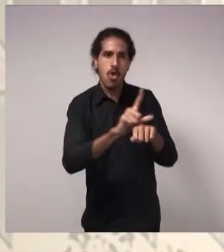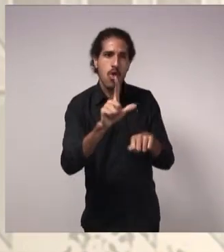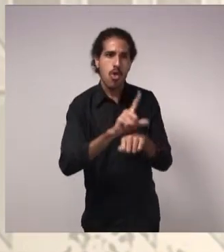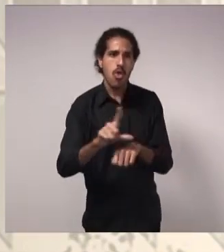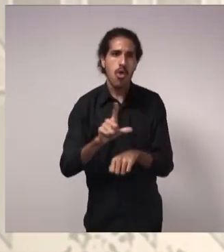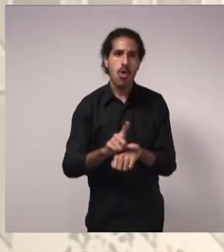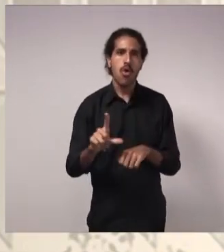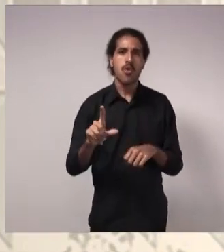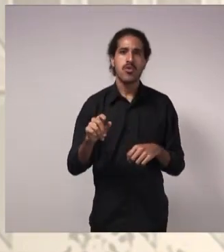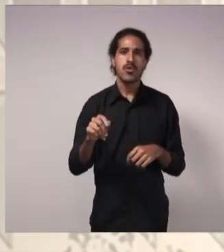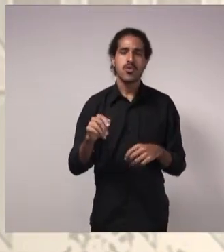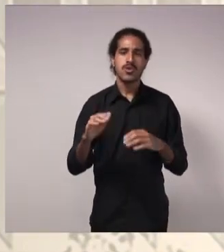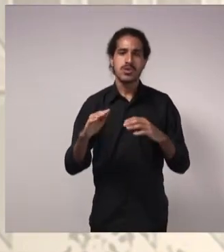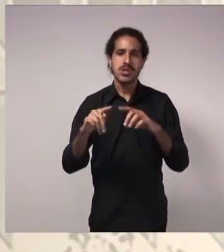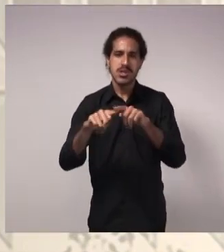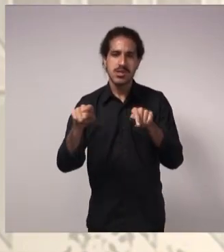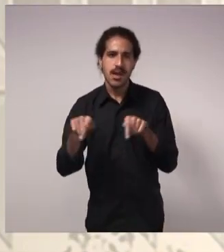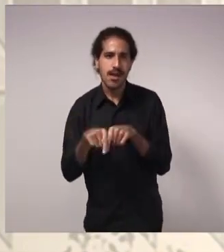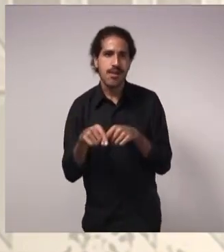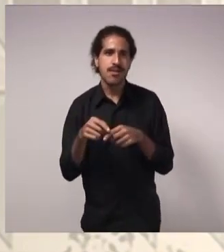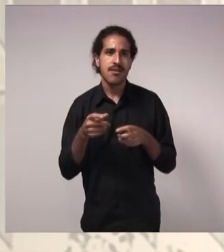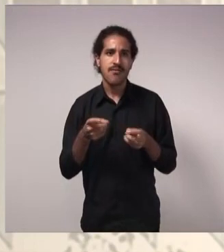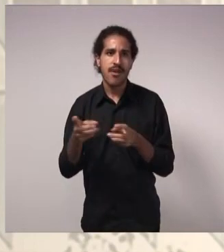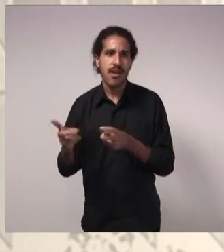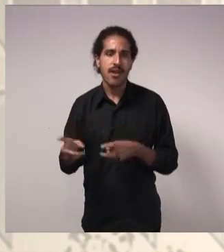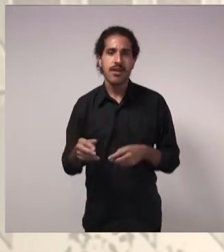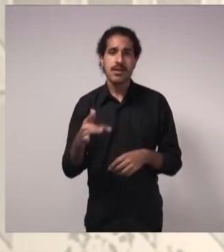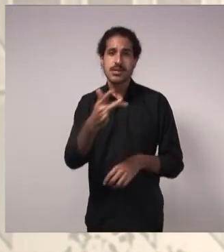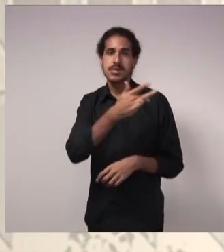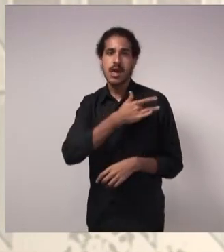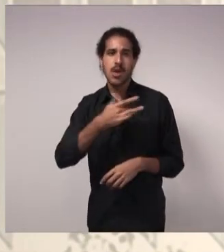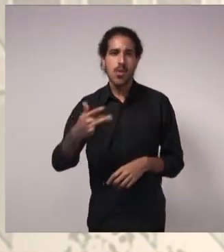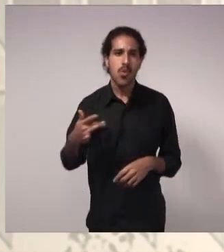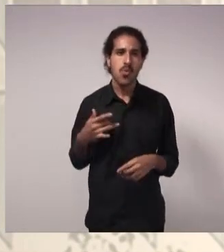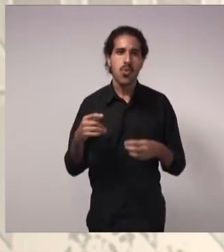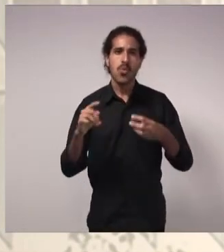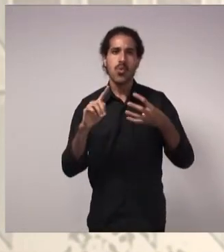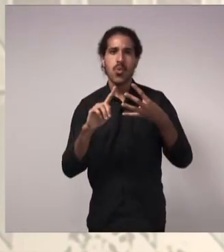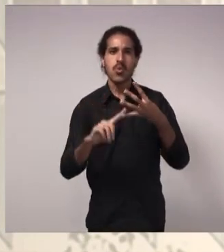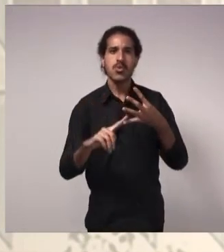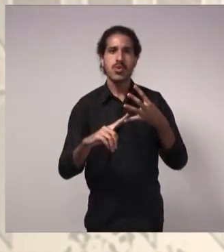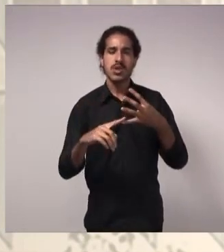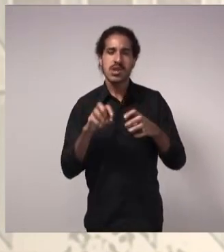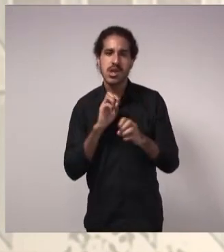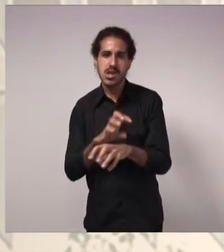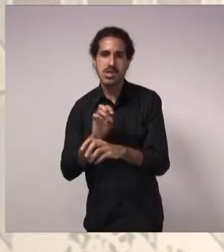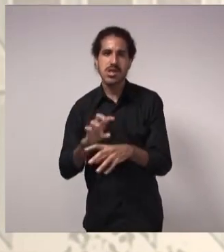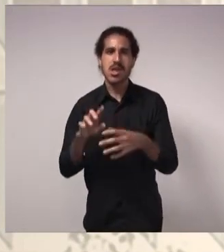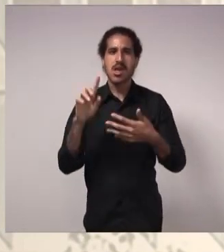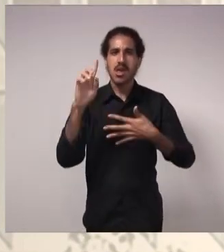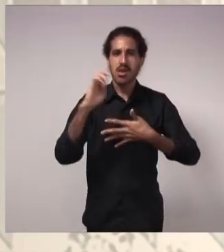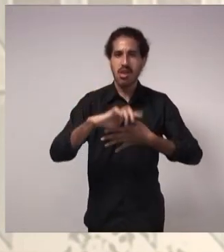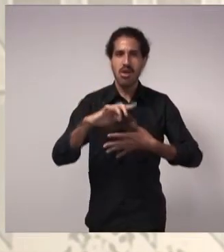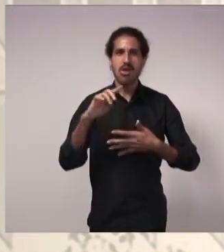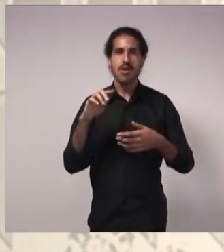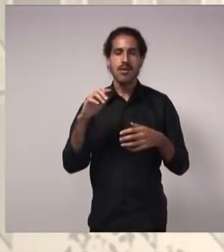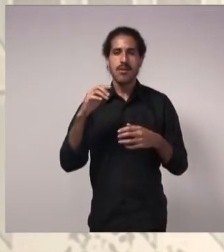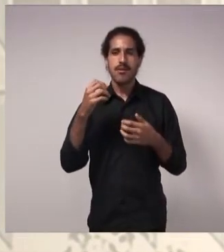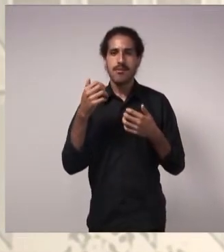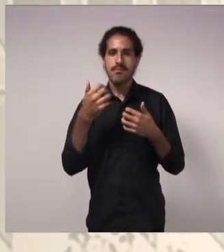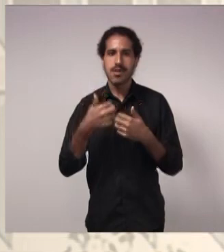edifícios de escritórios, edifícios de saúde, edifícios de ensino, transporte ou até mesmo a indústria.